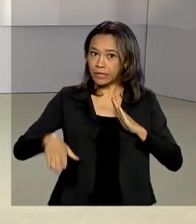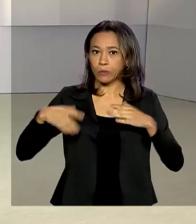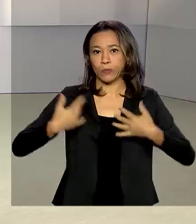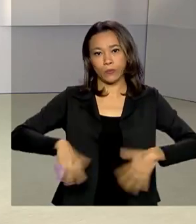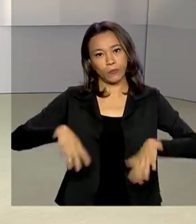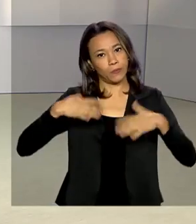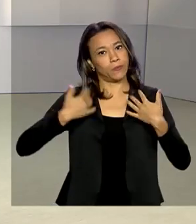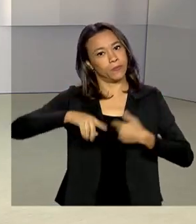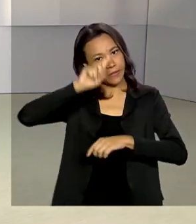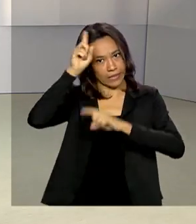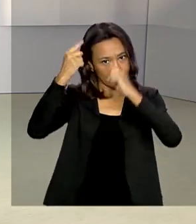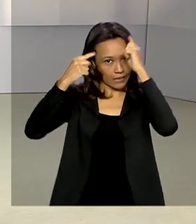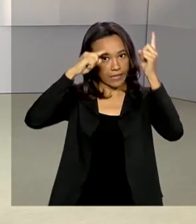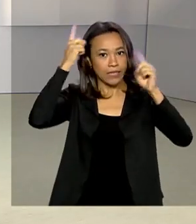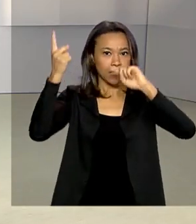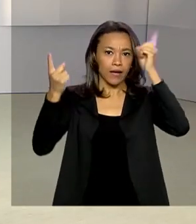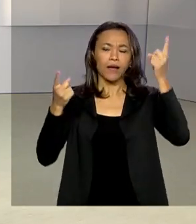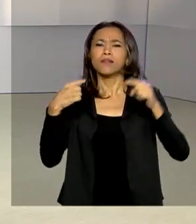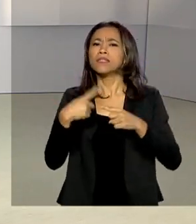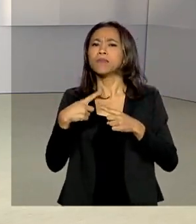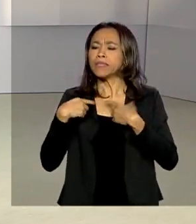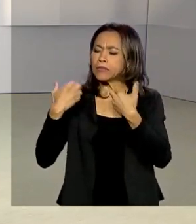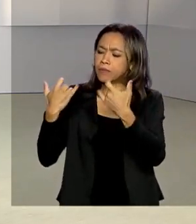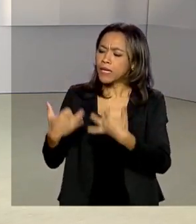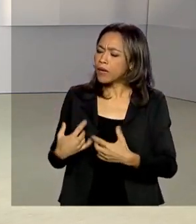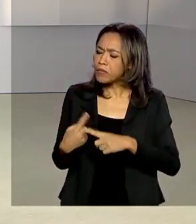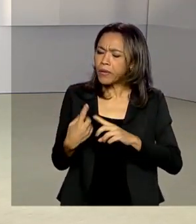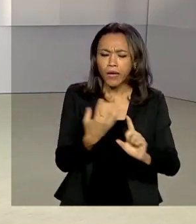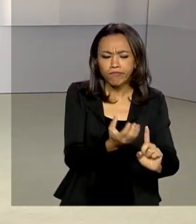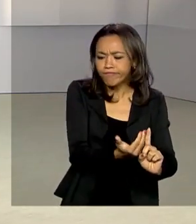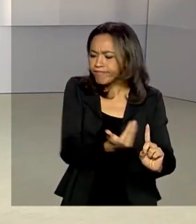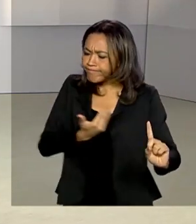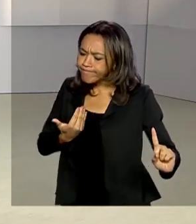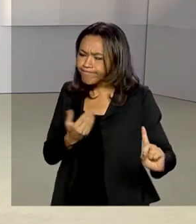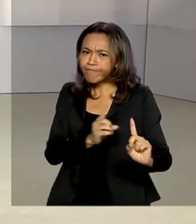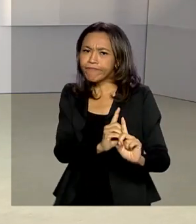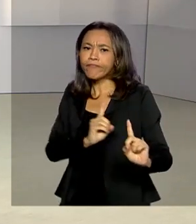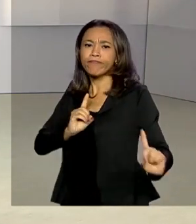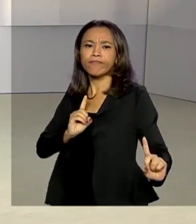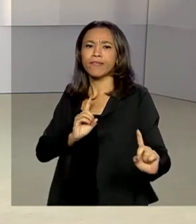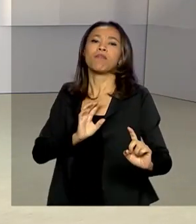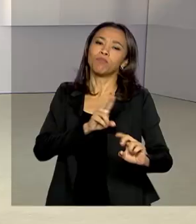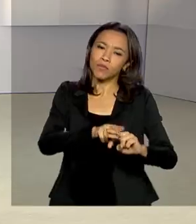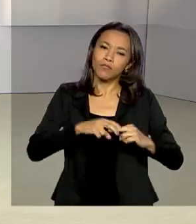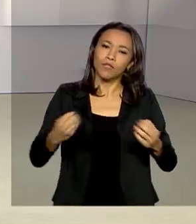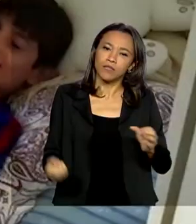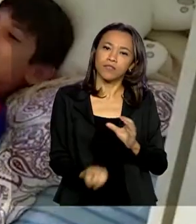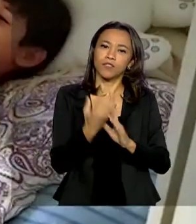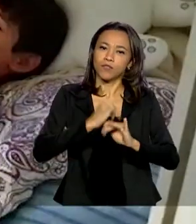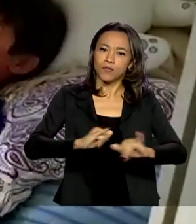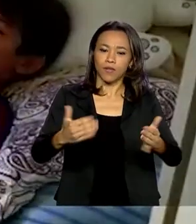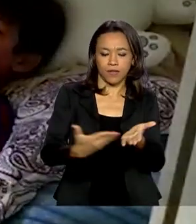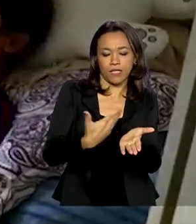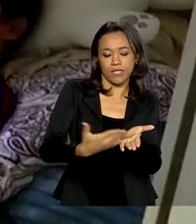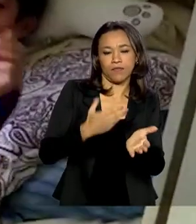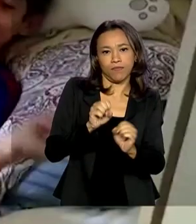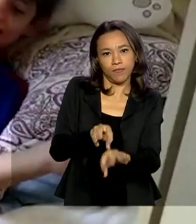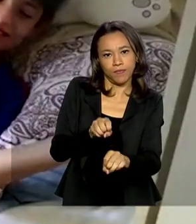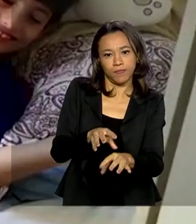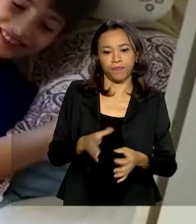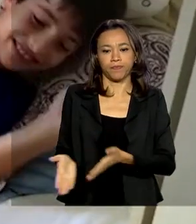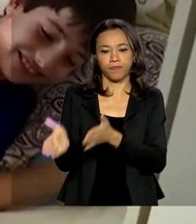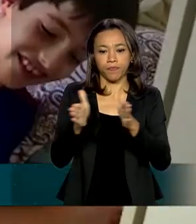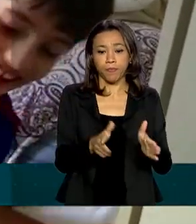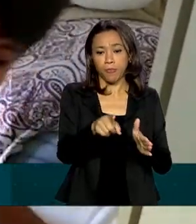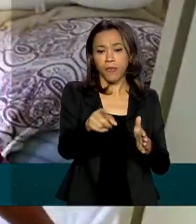desafio é explicar a razão do distanciamento social. Para isso, foi lançada uma cartilha. Como explicar